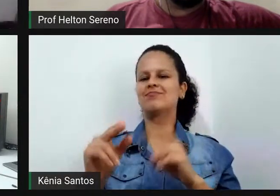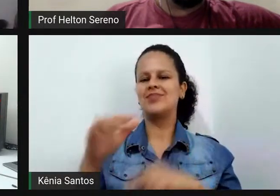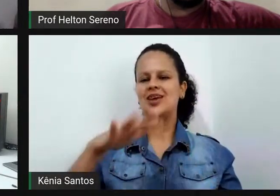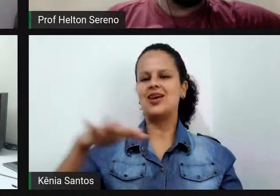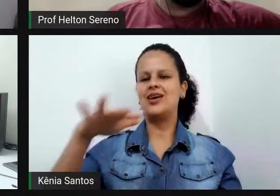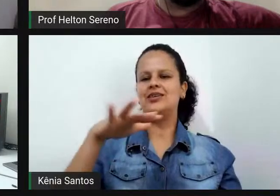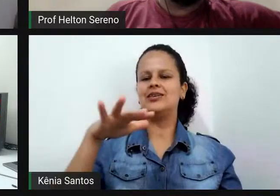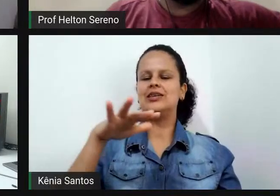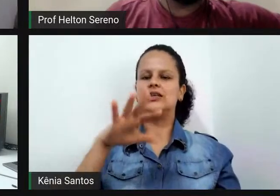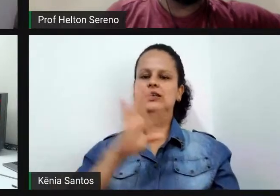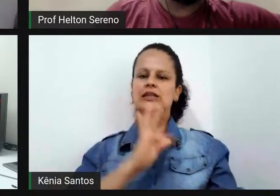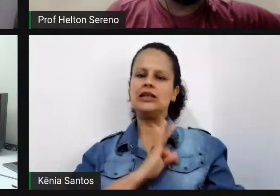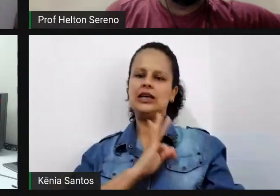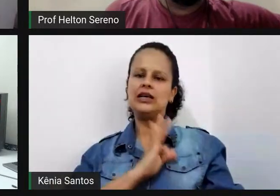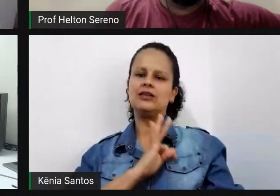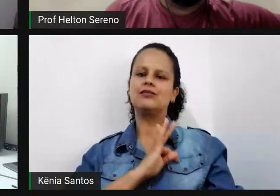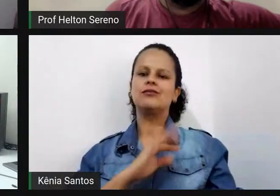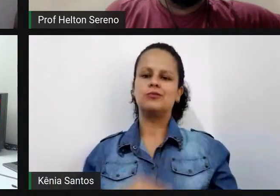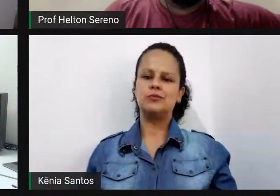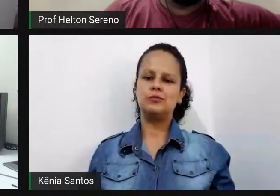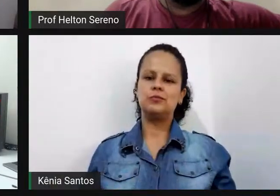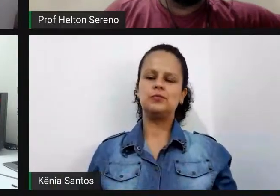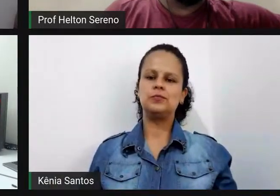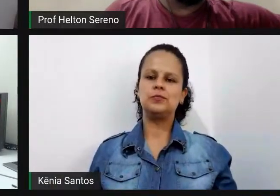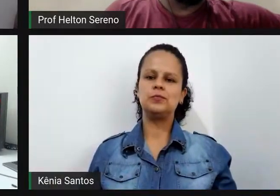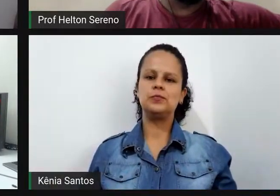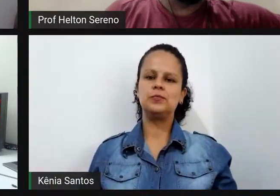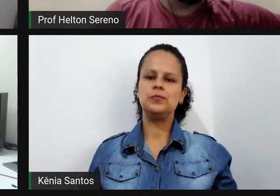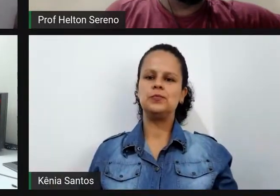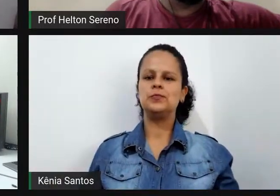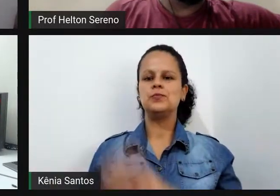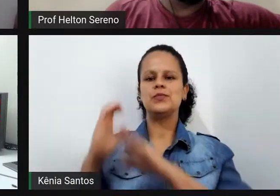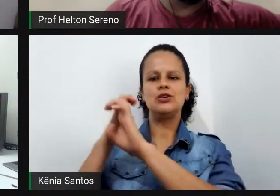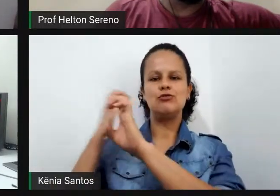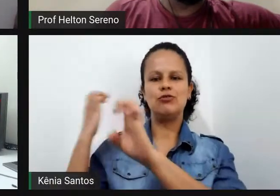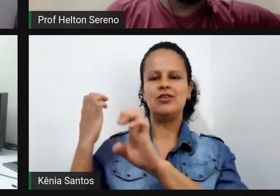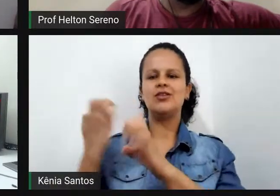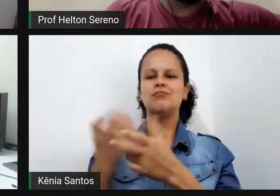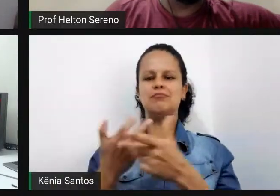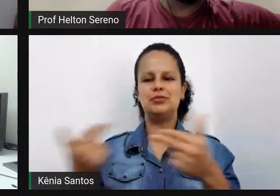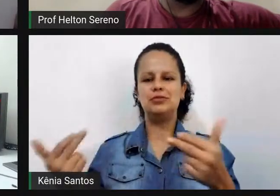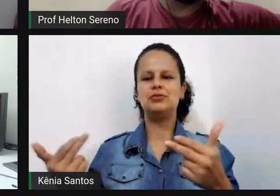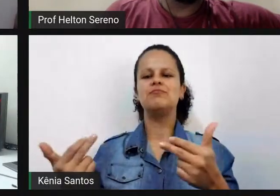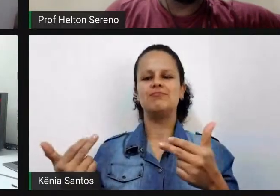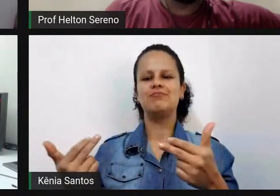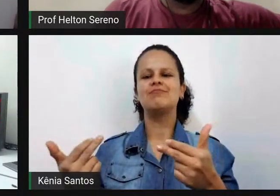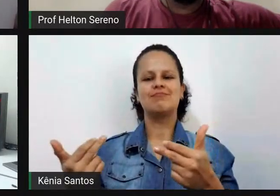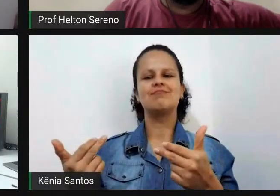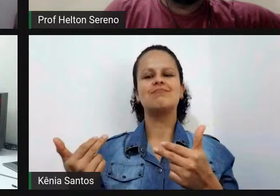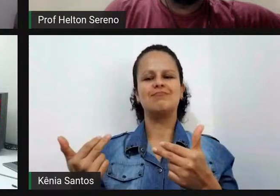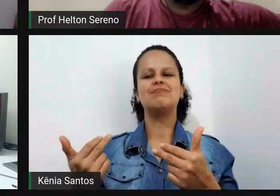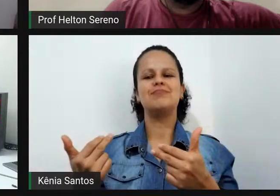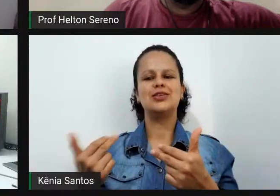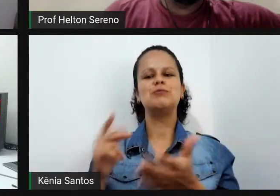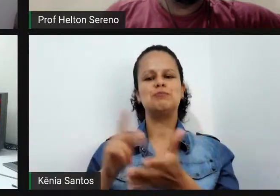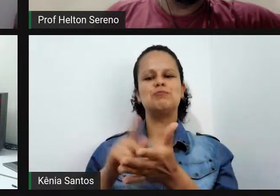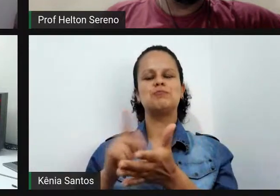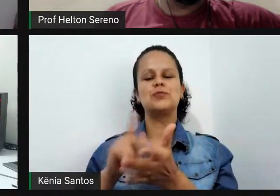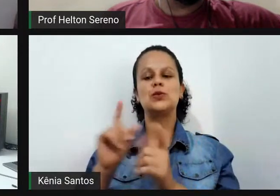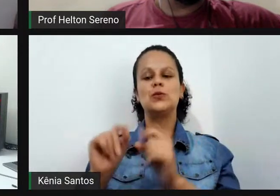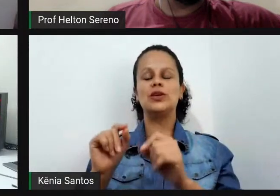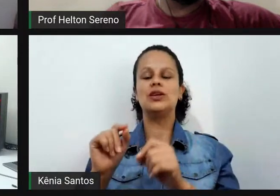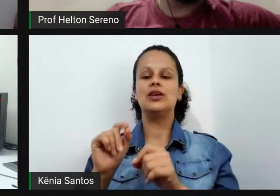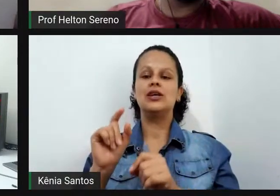áreas mais de engenharias tudo é extremamente comum isso o professor está ali e